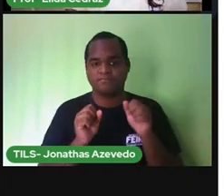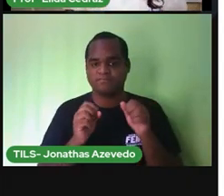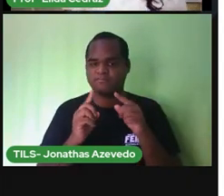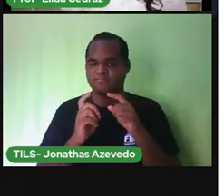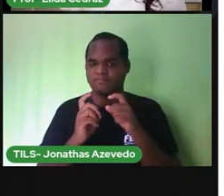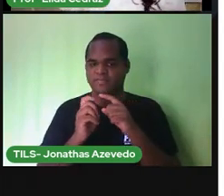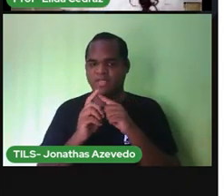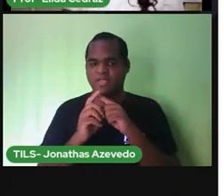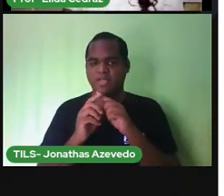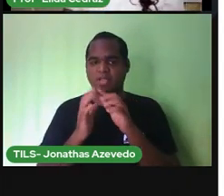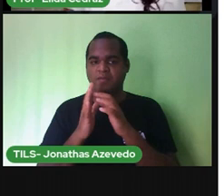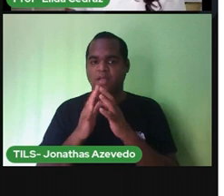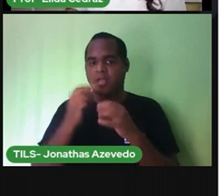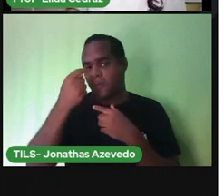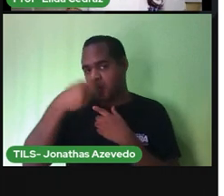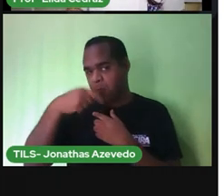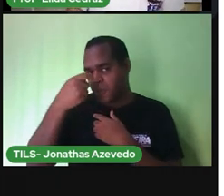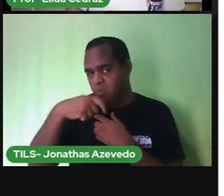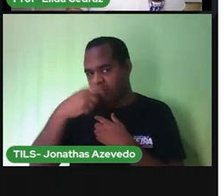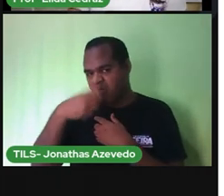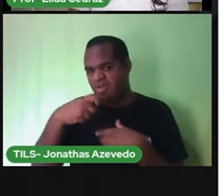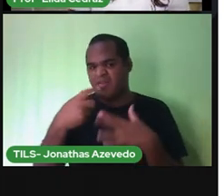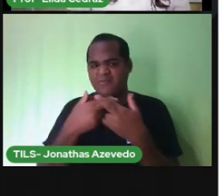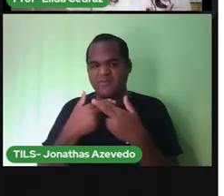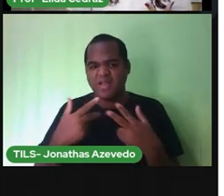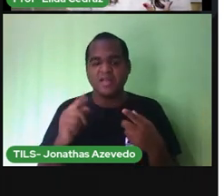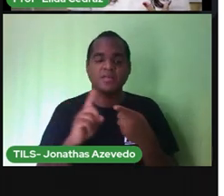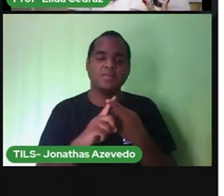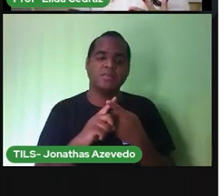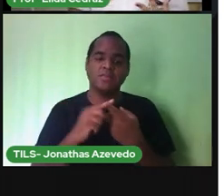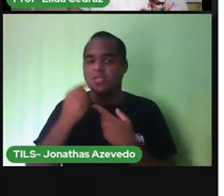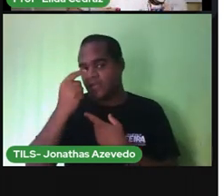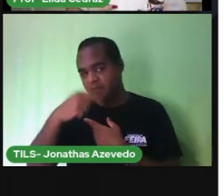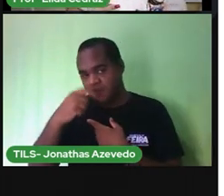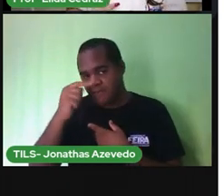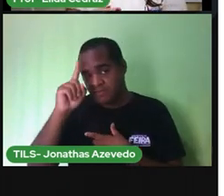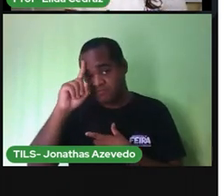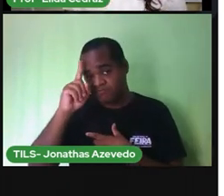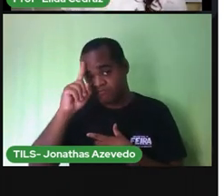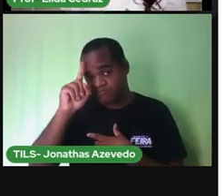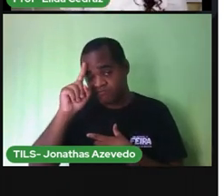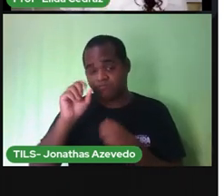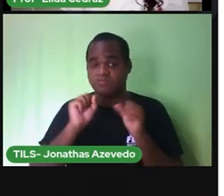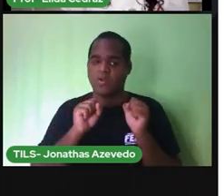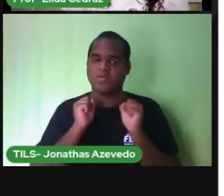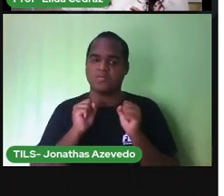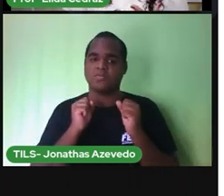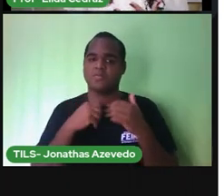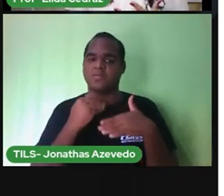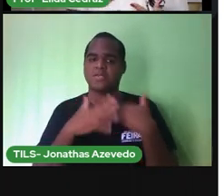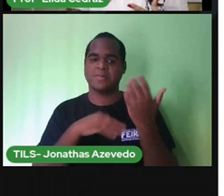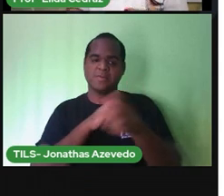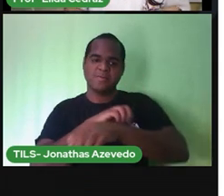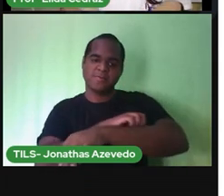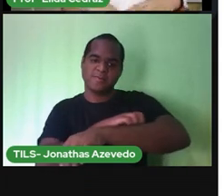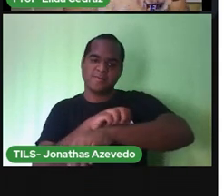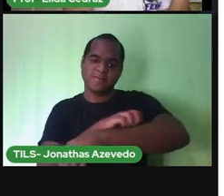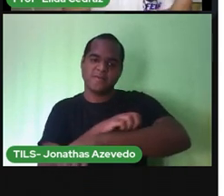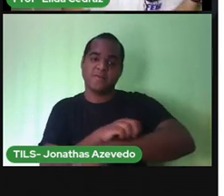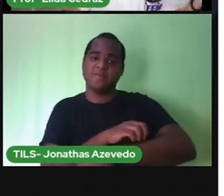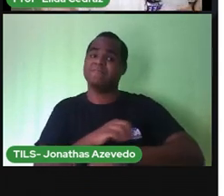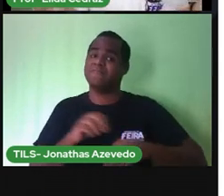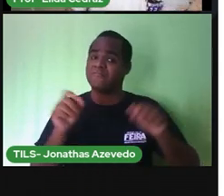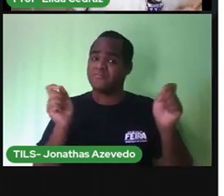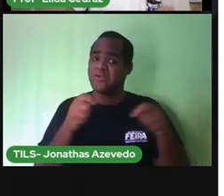bactérias, vai ficar gritado mais vezes, vai ficar resfriado mais vezes, vai desenvolver alergia, e